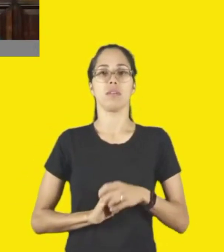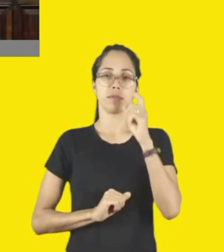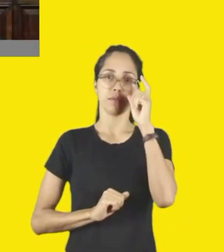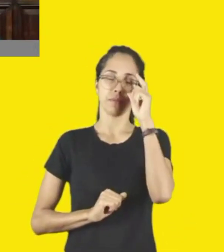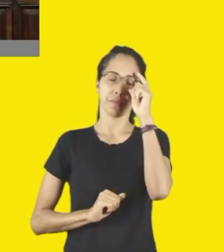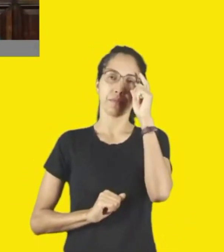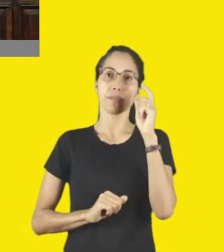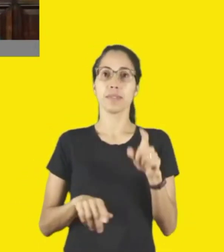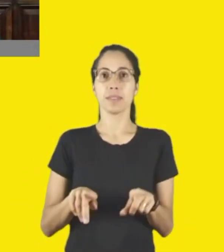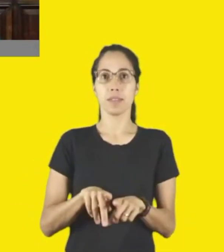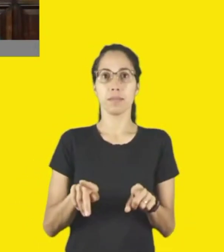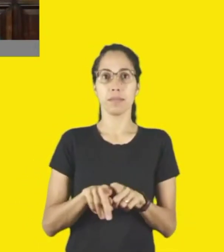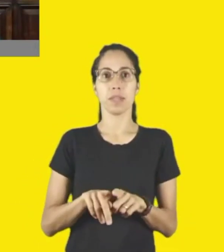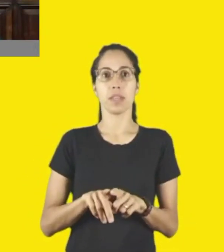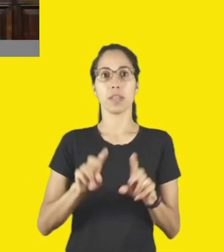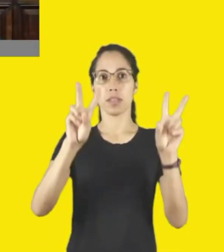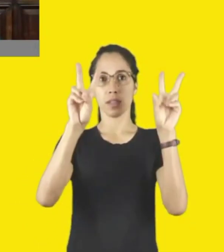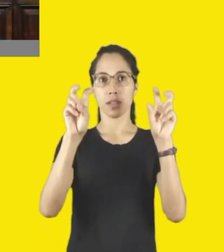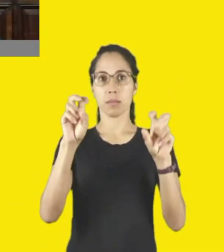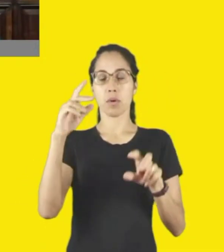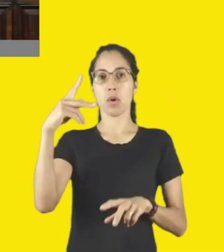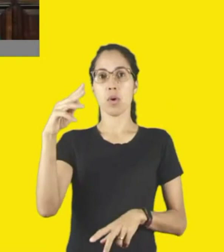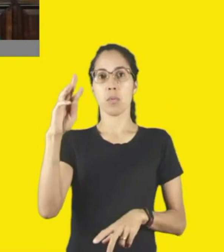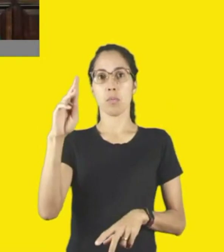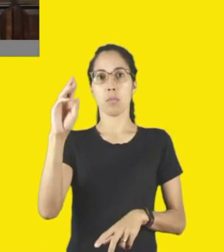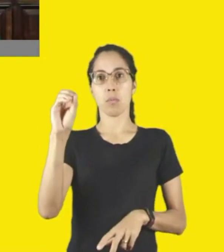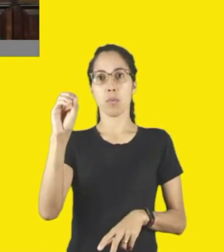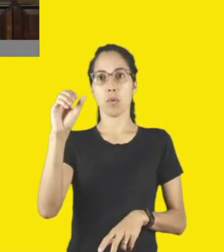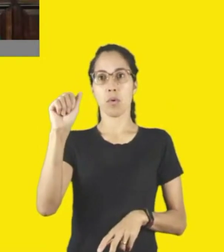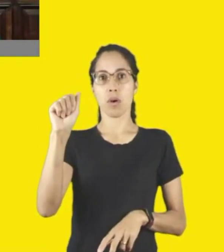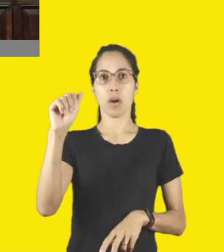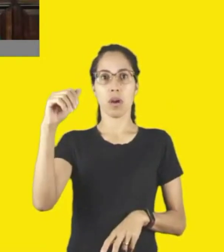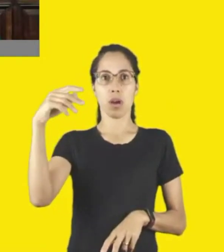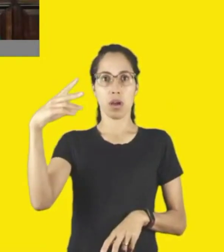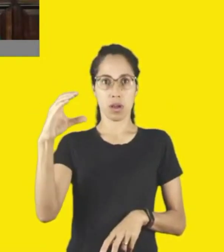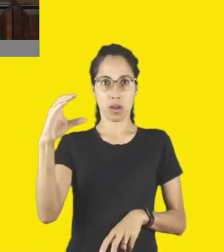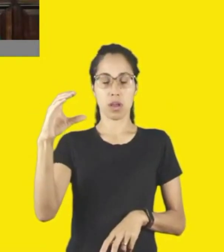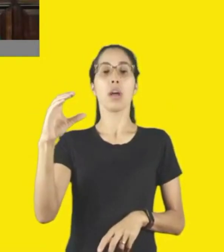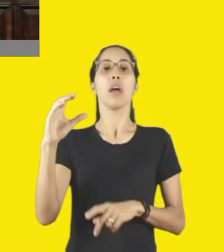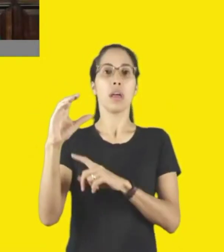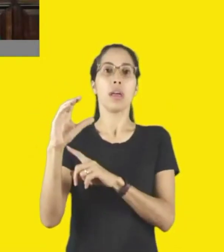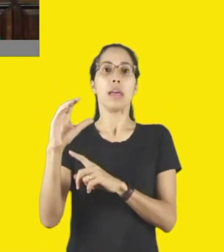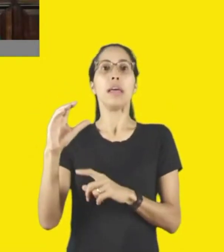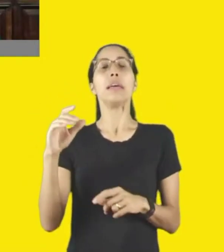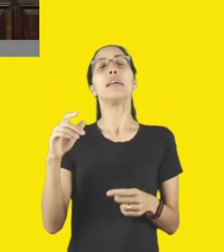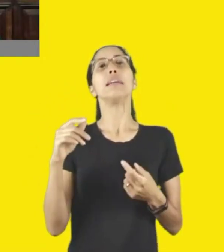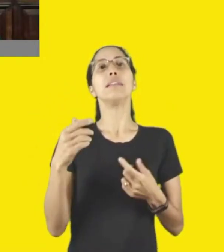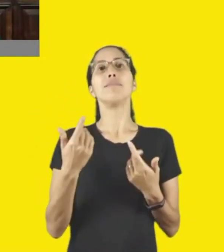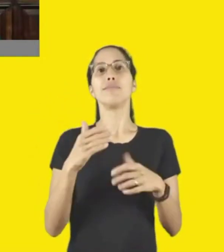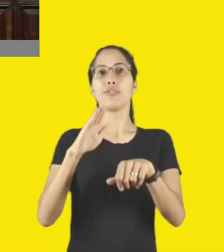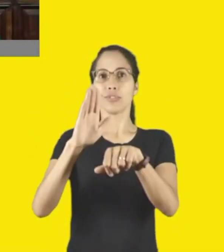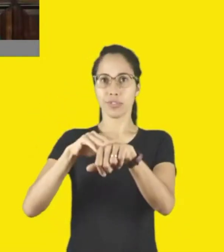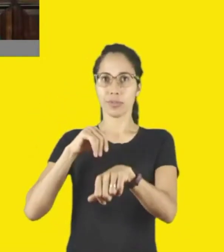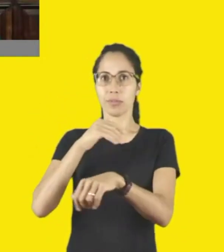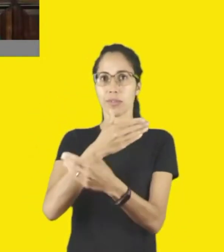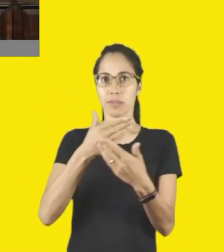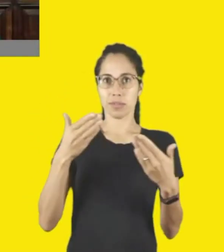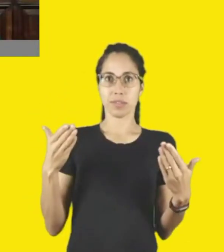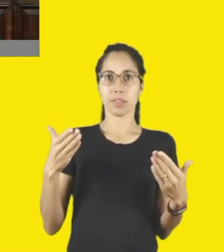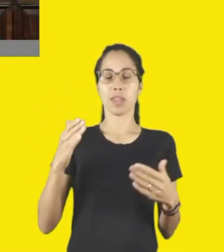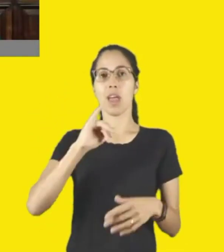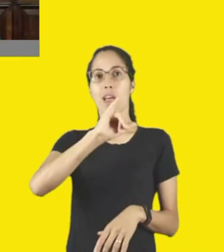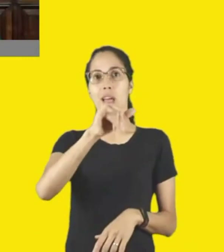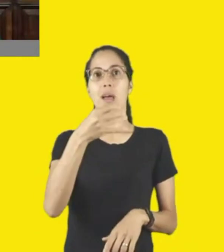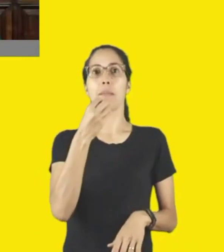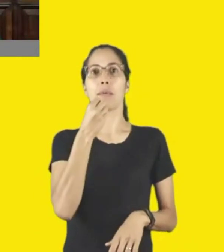Sobre o PROAC, editais, e aí é um chamado, já, inclusive, aproveito aqui o, aqui a,